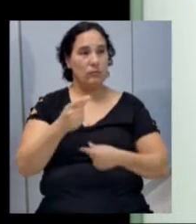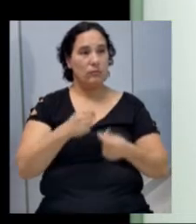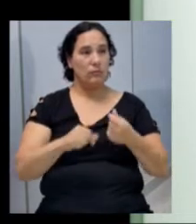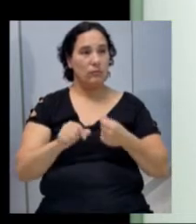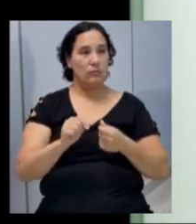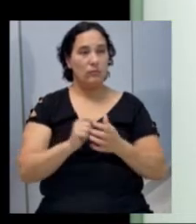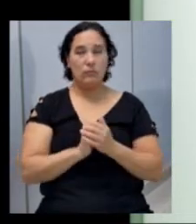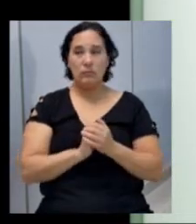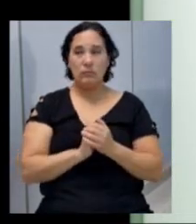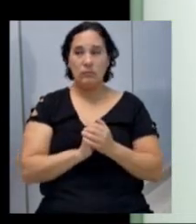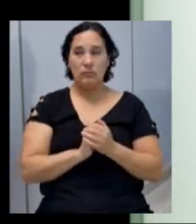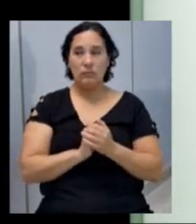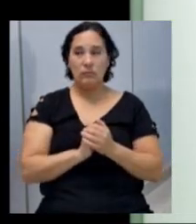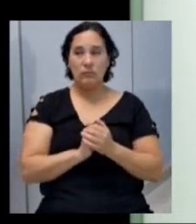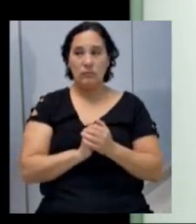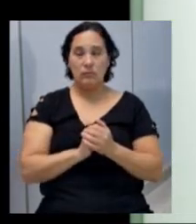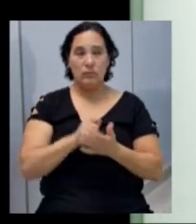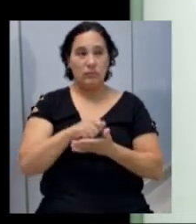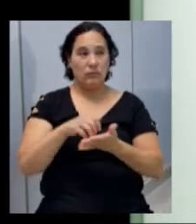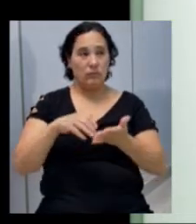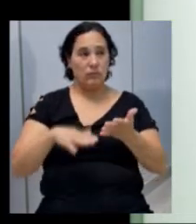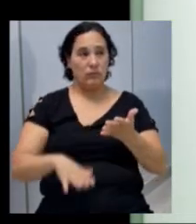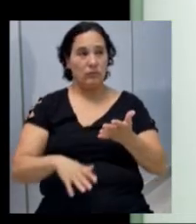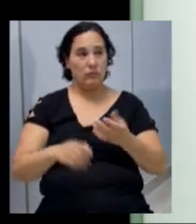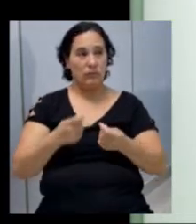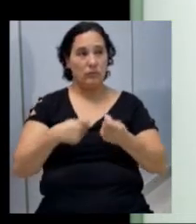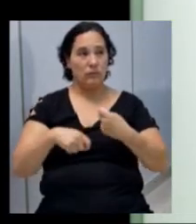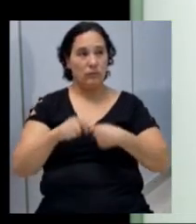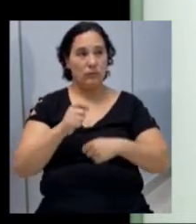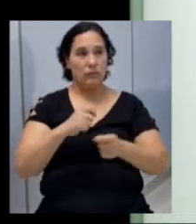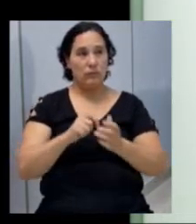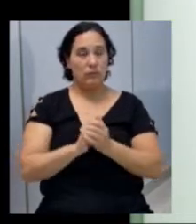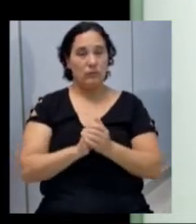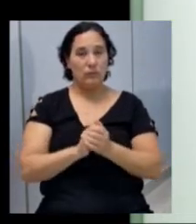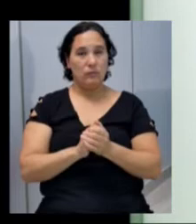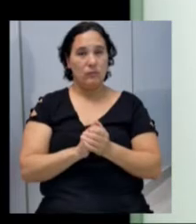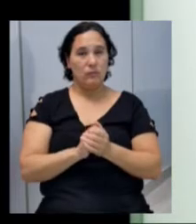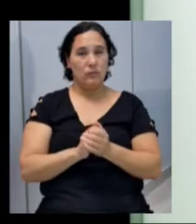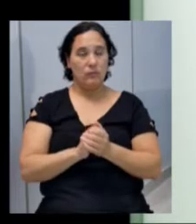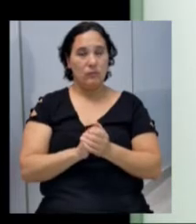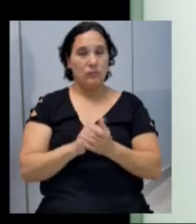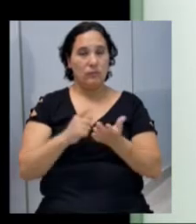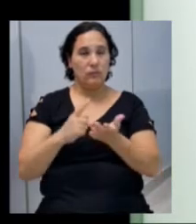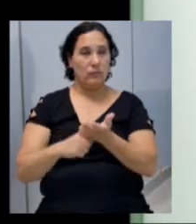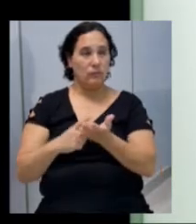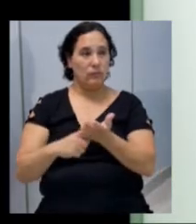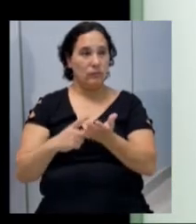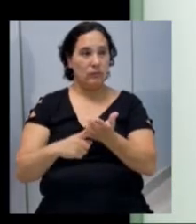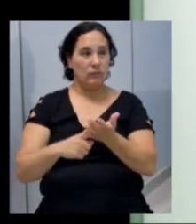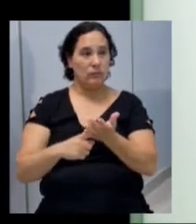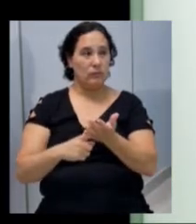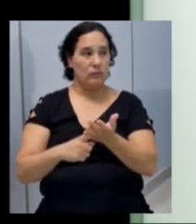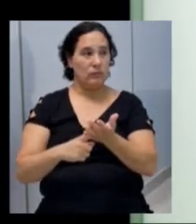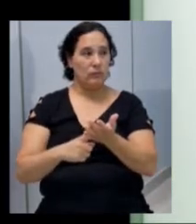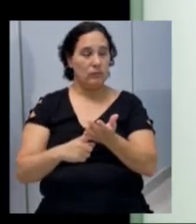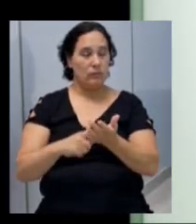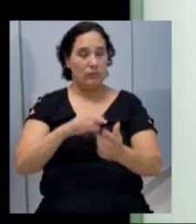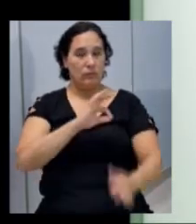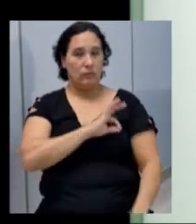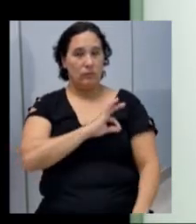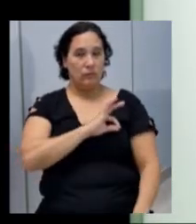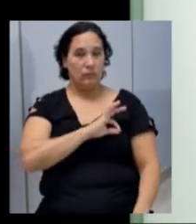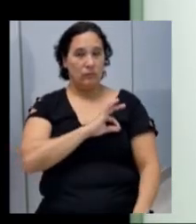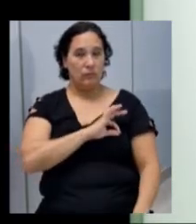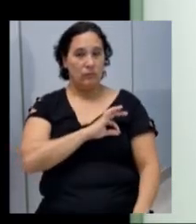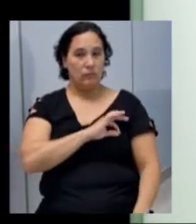comporta a manutenção das atividades administrativas, a manutenção do convênio do trânsito, polícia civil,